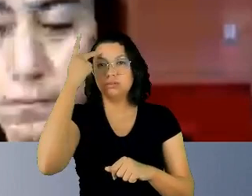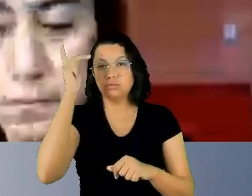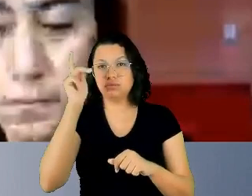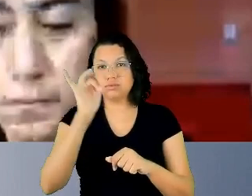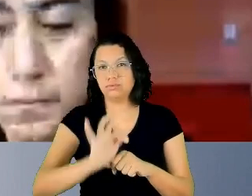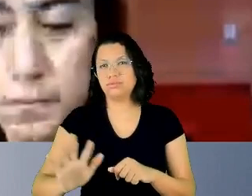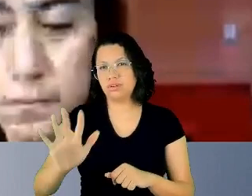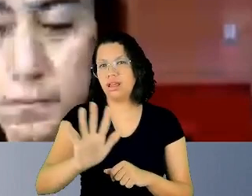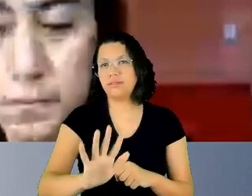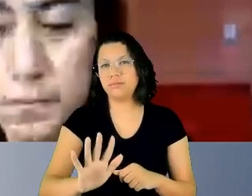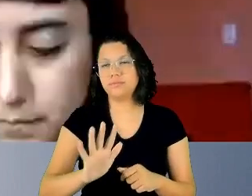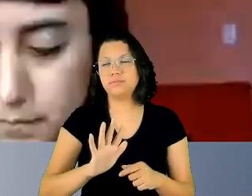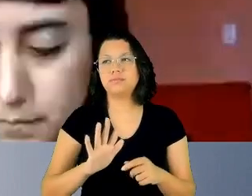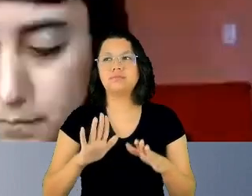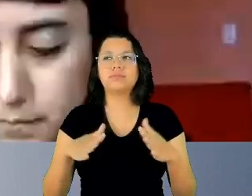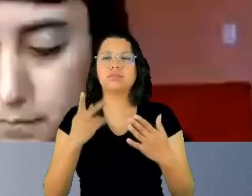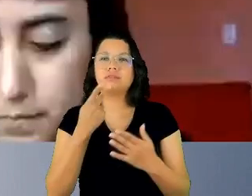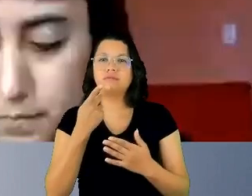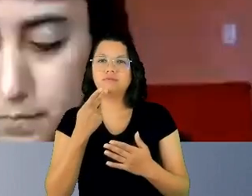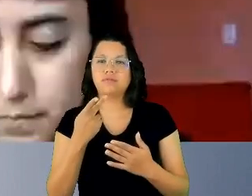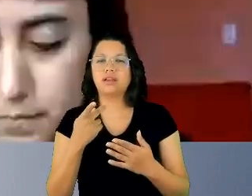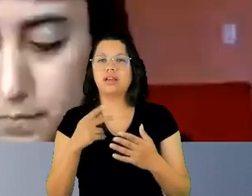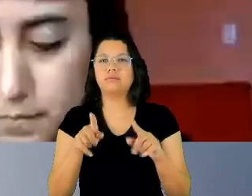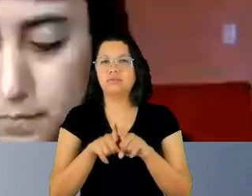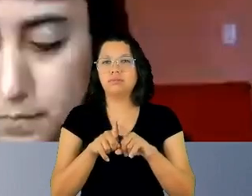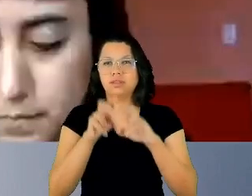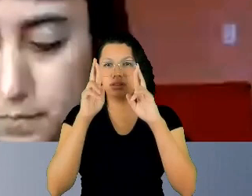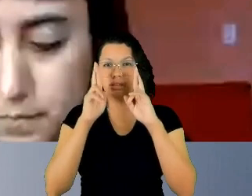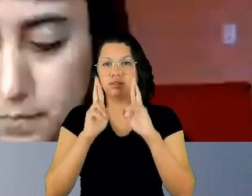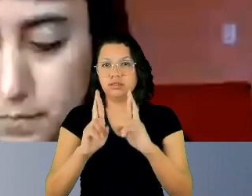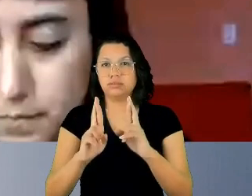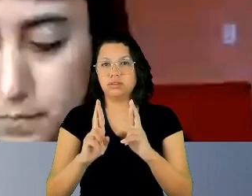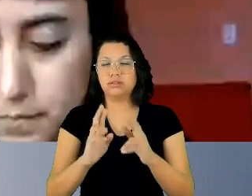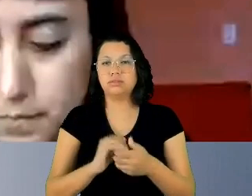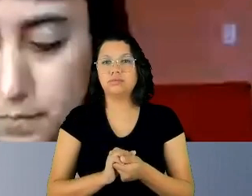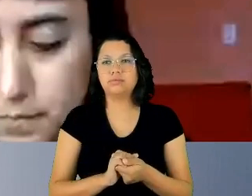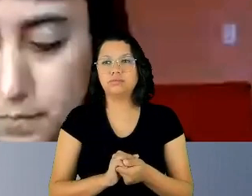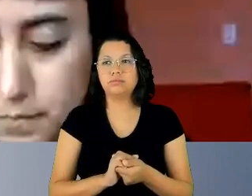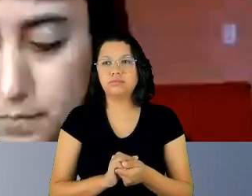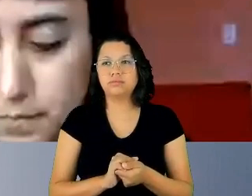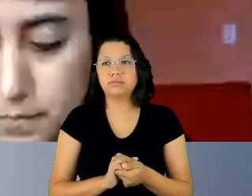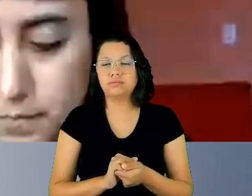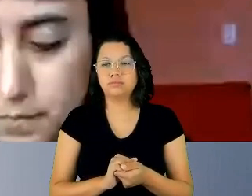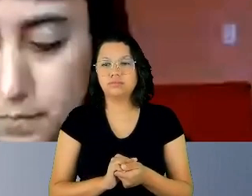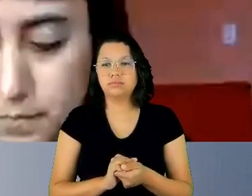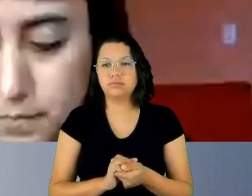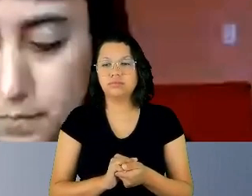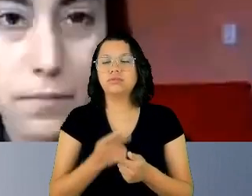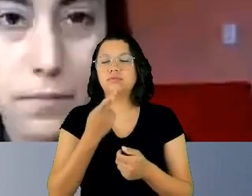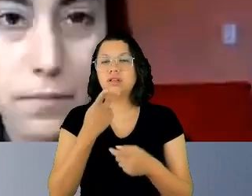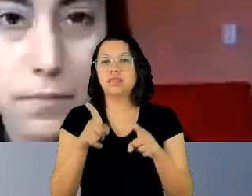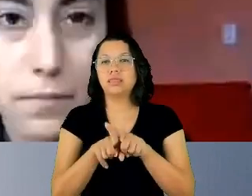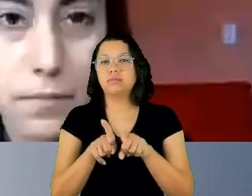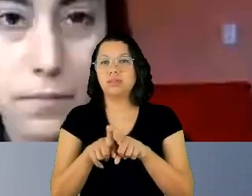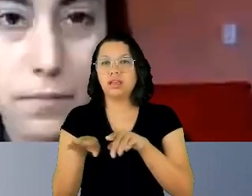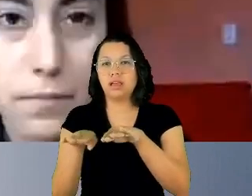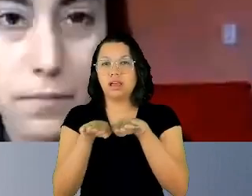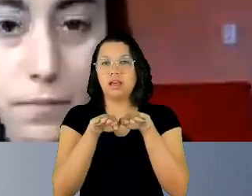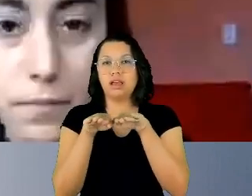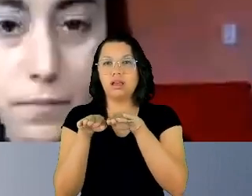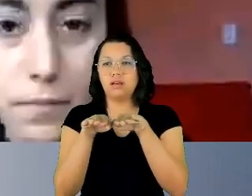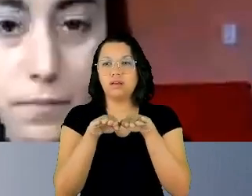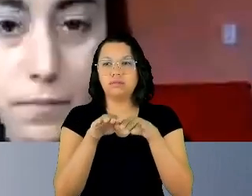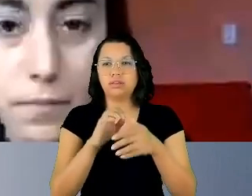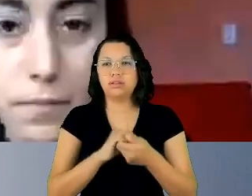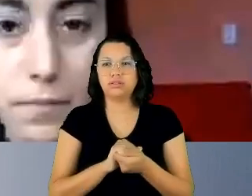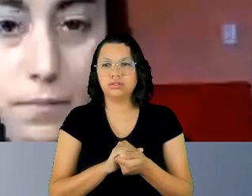E, quando eu falo também em respeito, os pontos principais que eu necessidade é a igualdade. Os pontos que